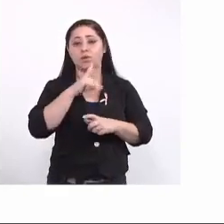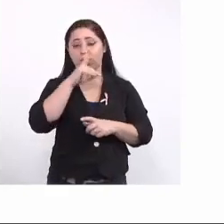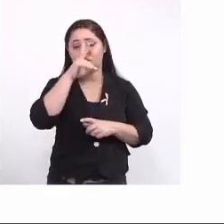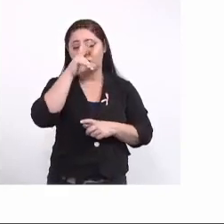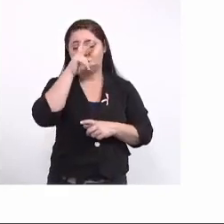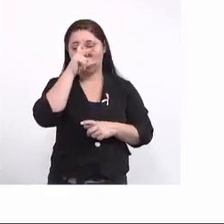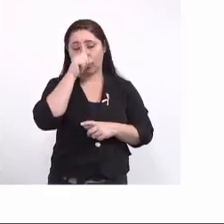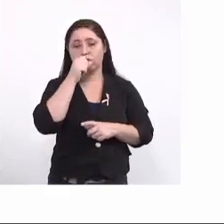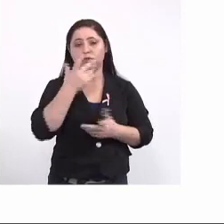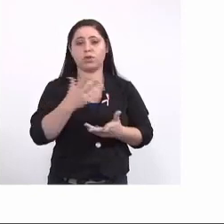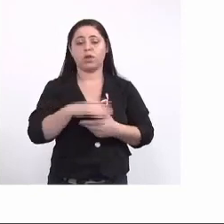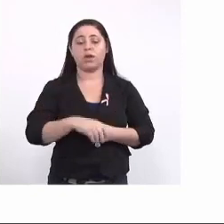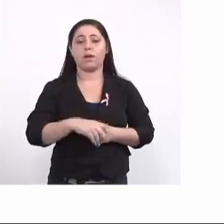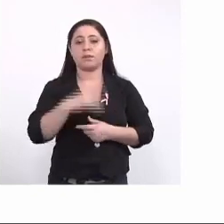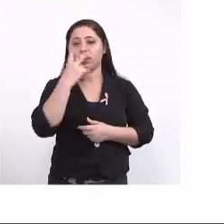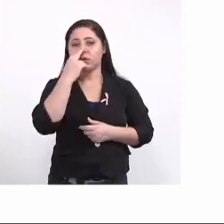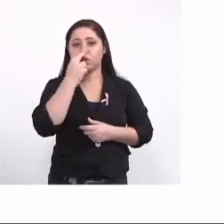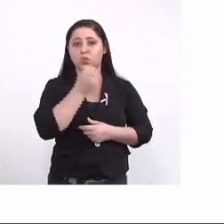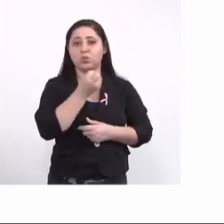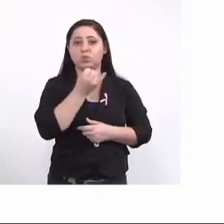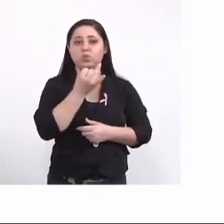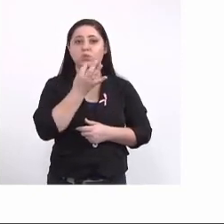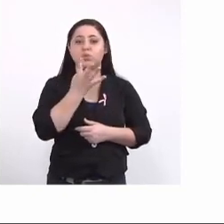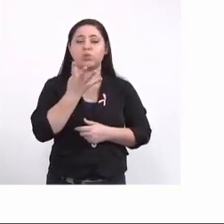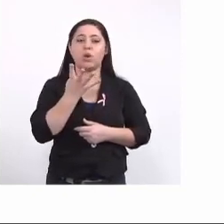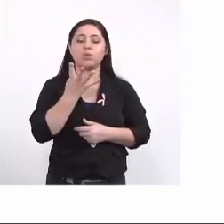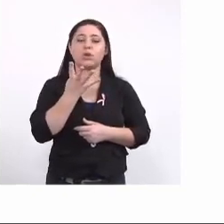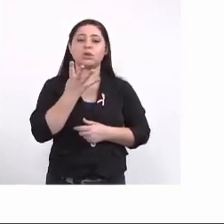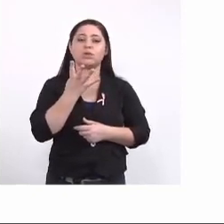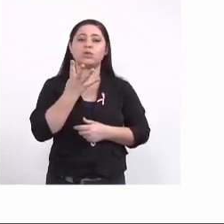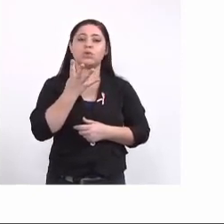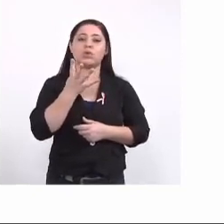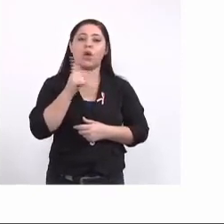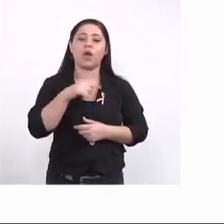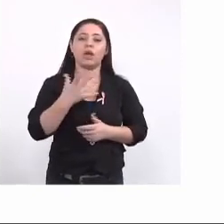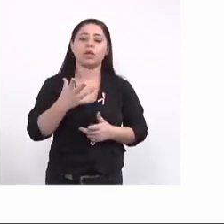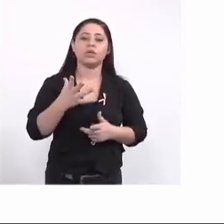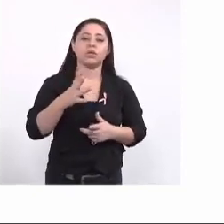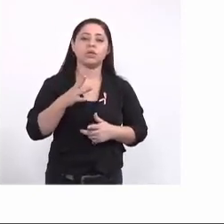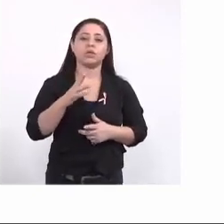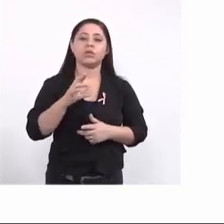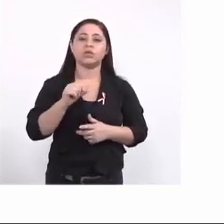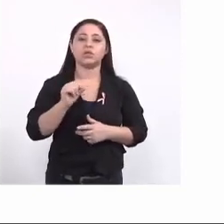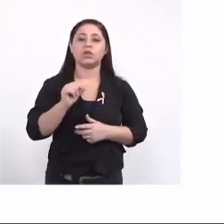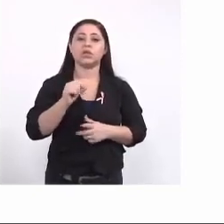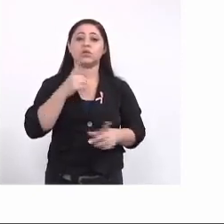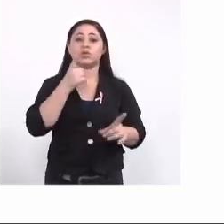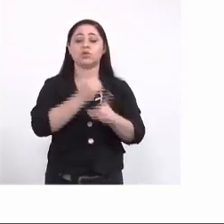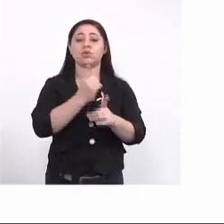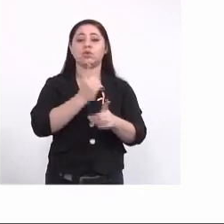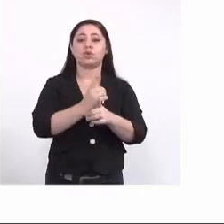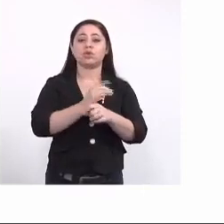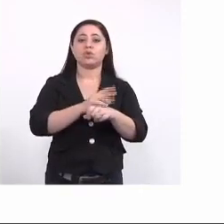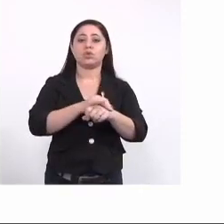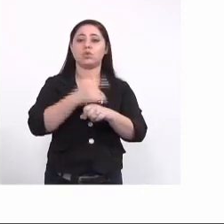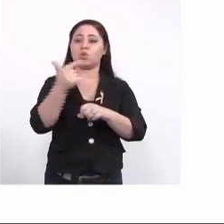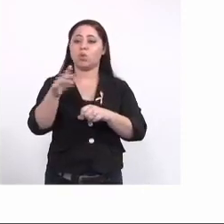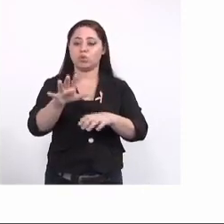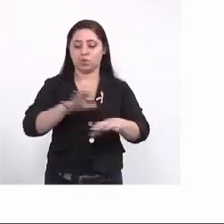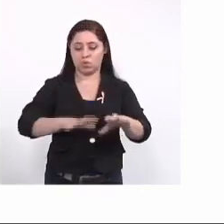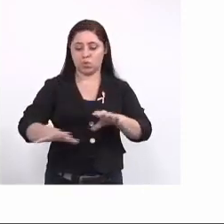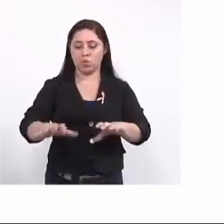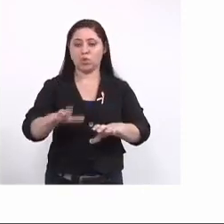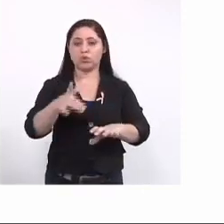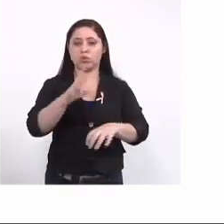vivo e isso significa que eu tenho um maior número de casos ou de suspeitas em contraste com as outras áreas de Campo Grande